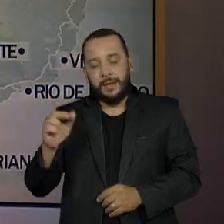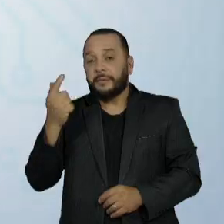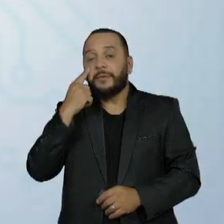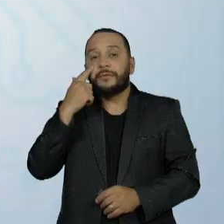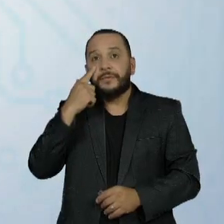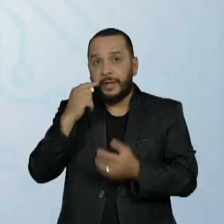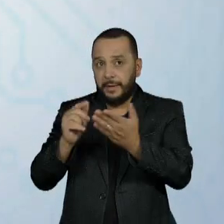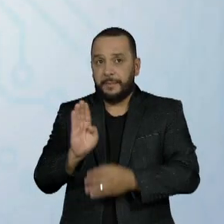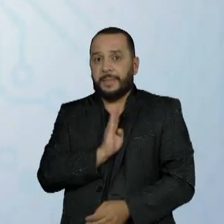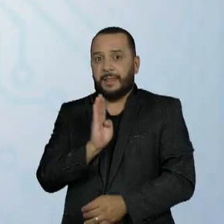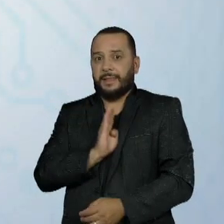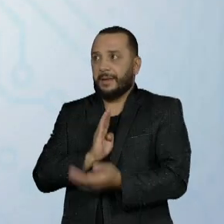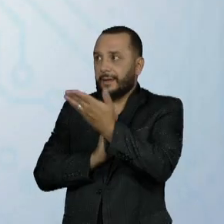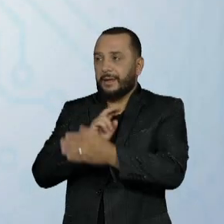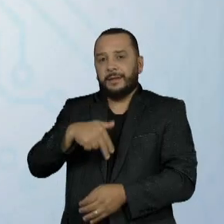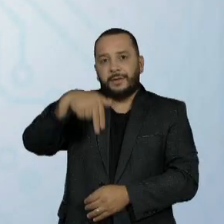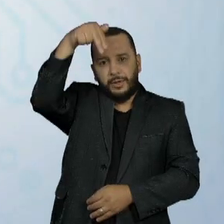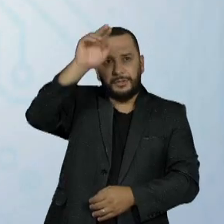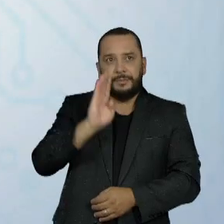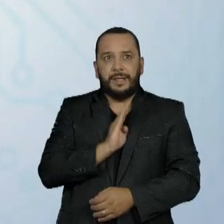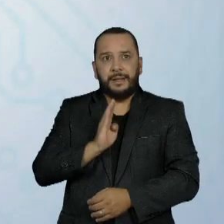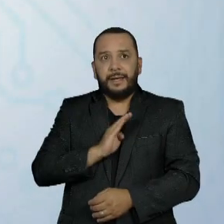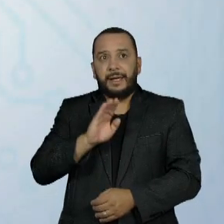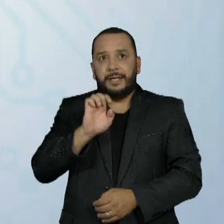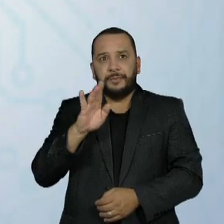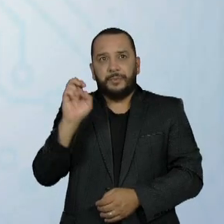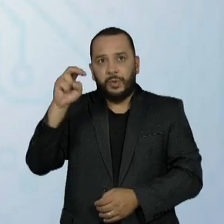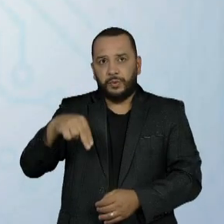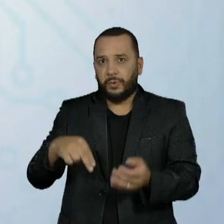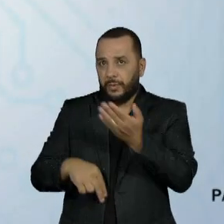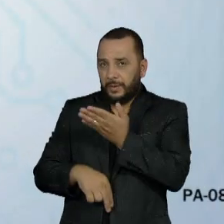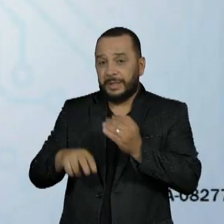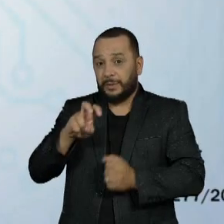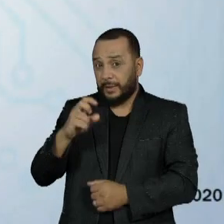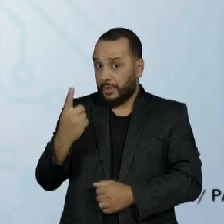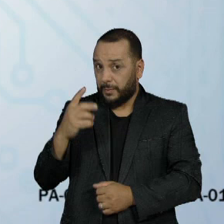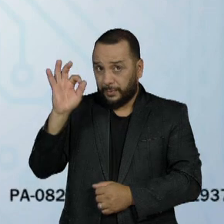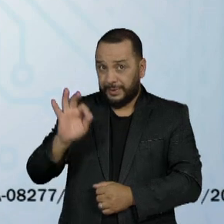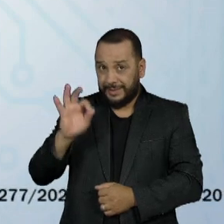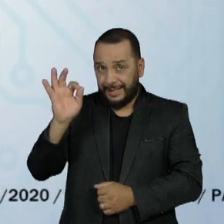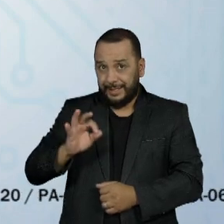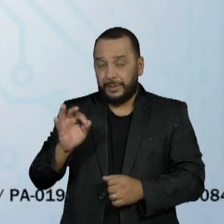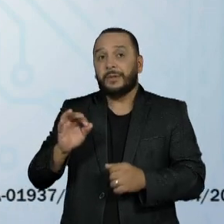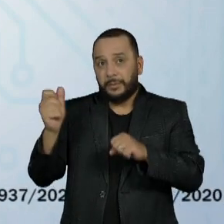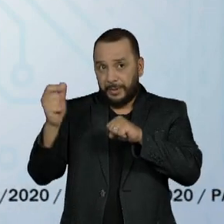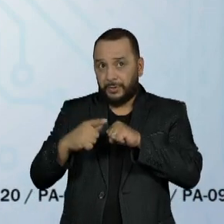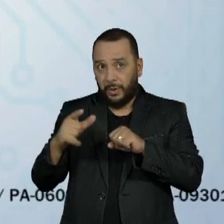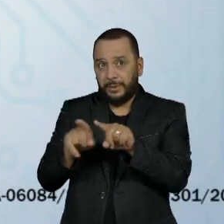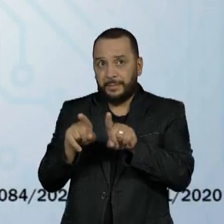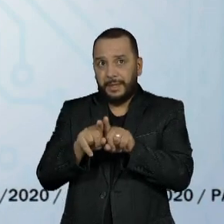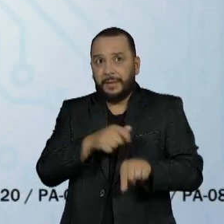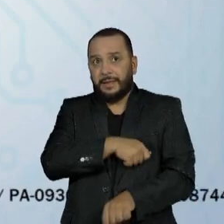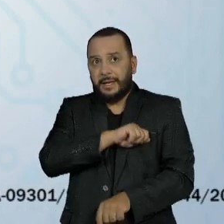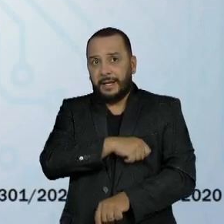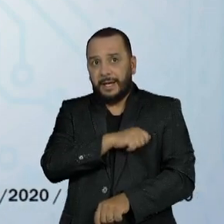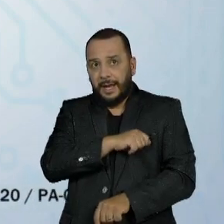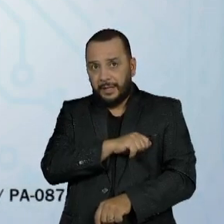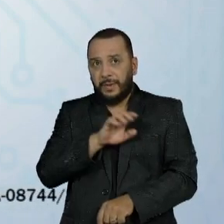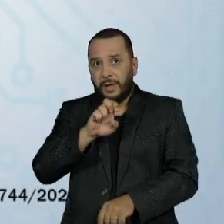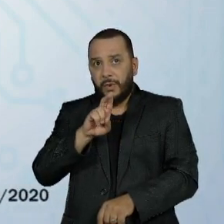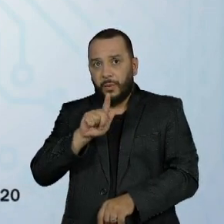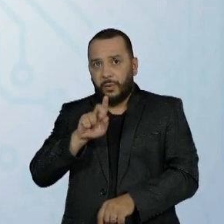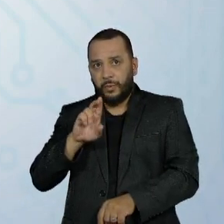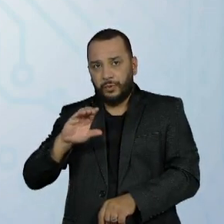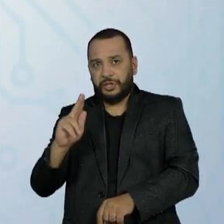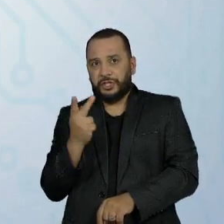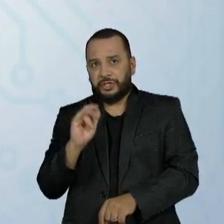Belém. Em Belém, Edmilson Rodrigues, do PSOL, tem 51% dos votos, delegado federal Egutti, do Jota,